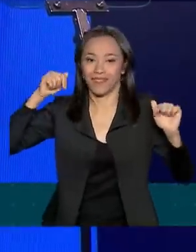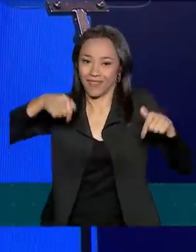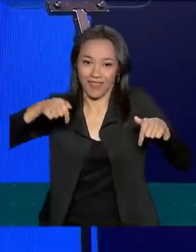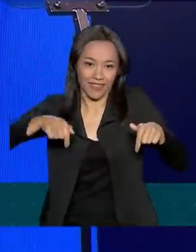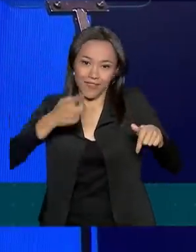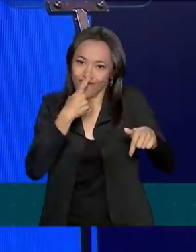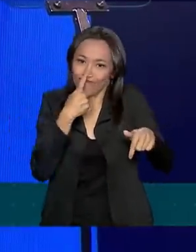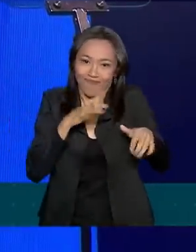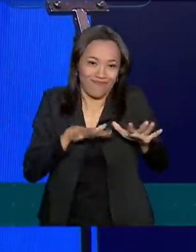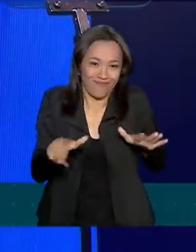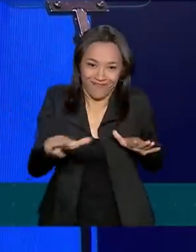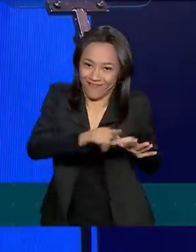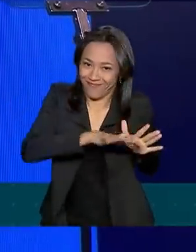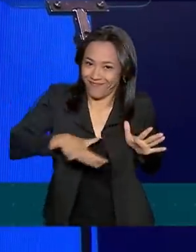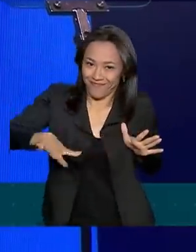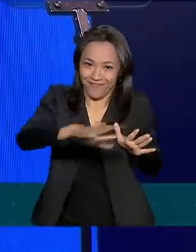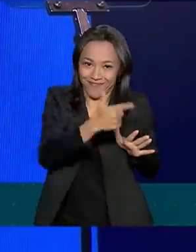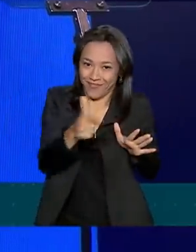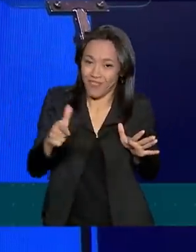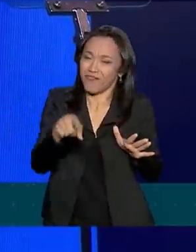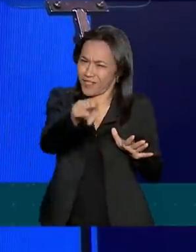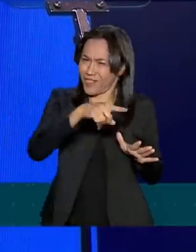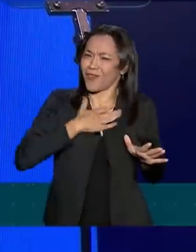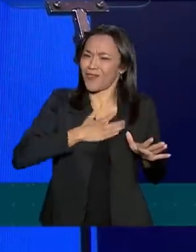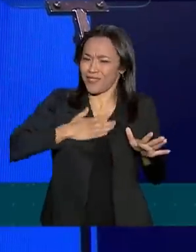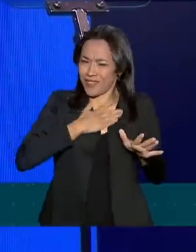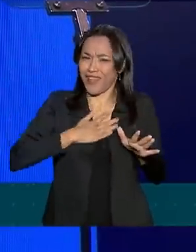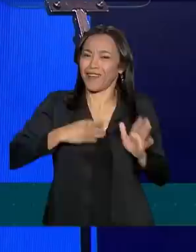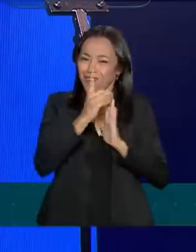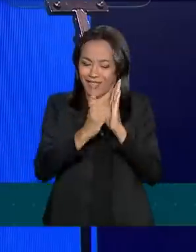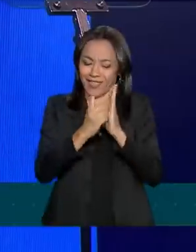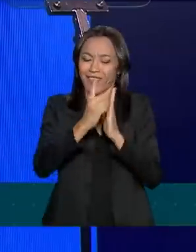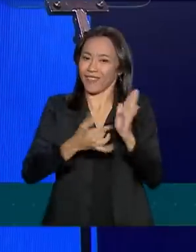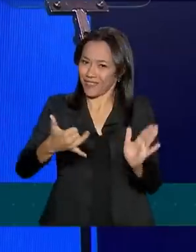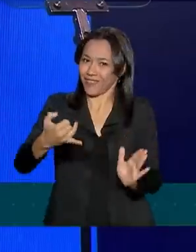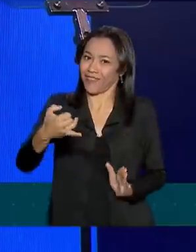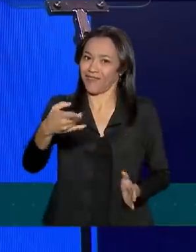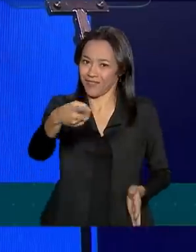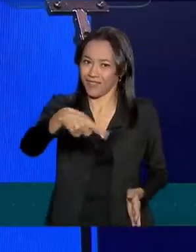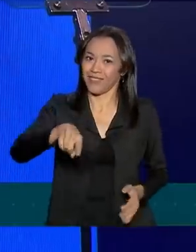Eu acho que o pessoal gostou, em parte, do decreto aí das armas, com toda certeza.